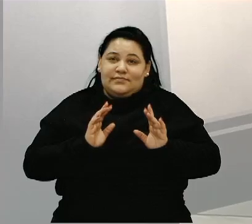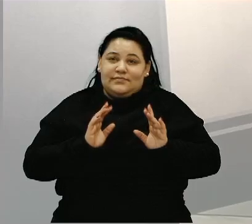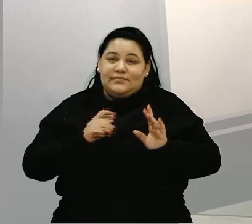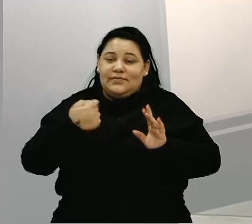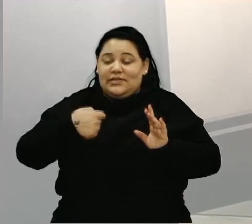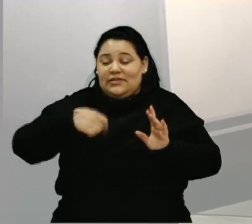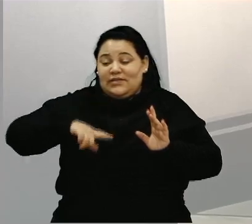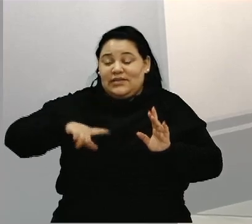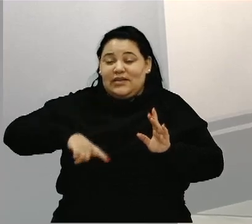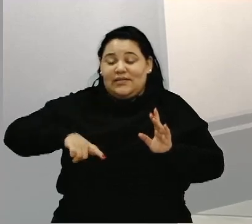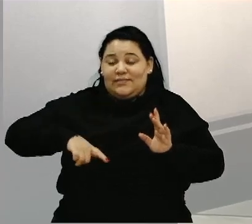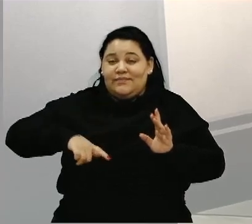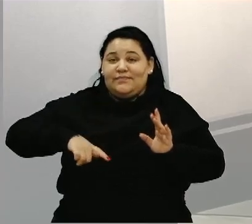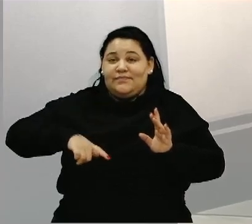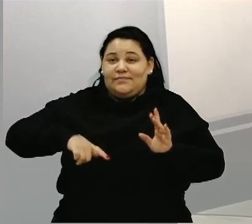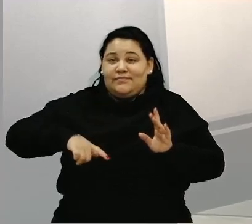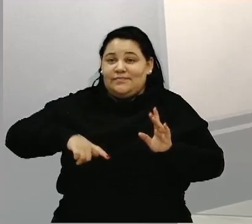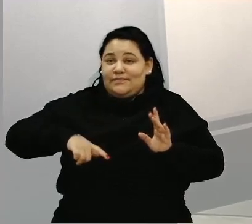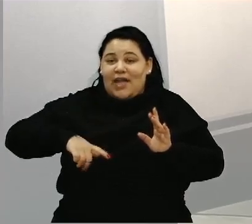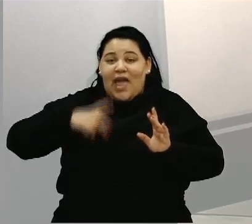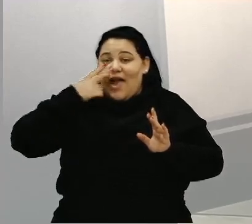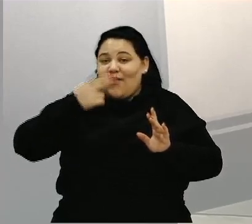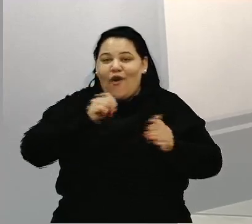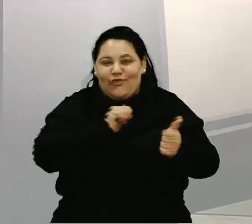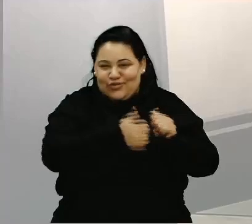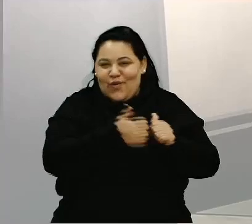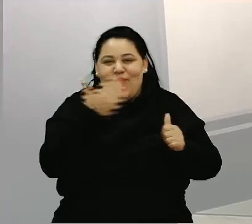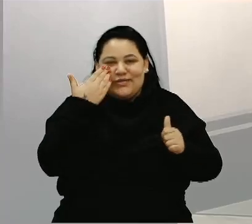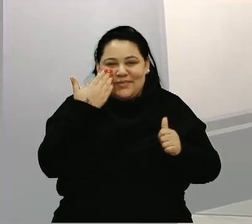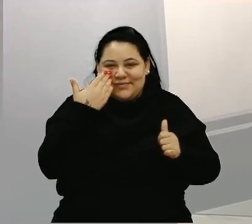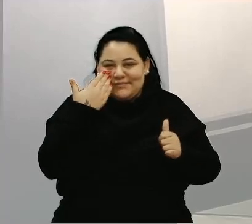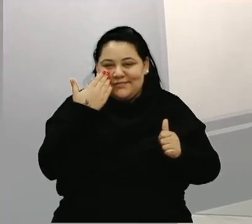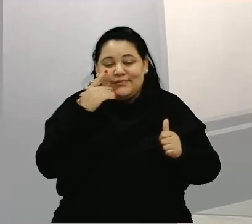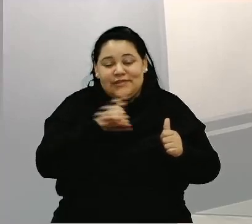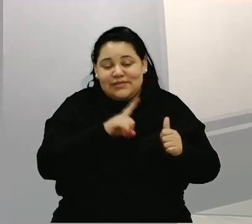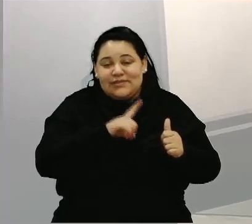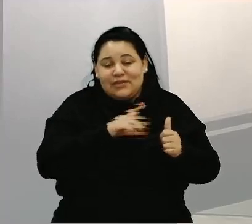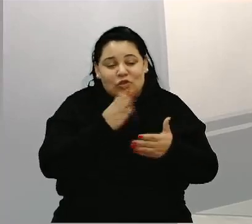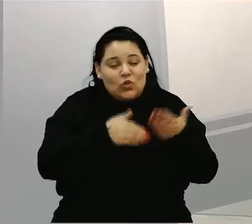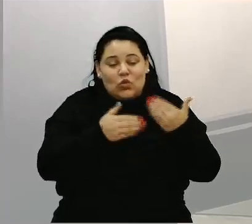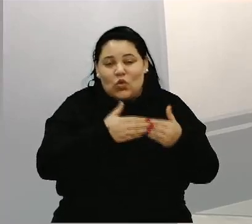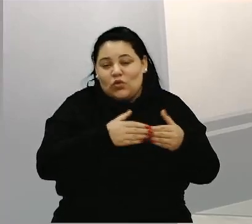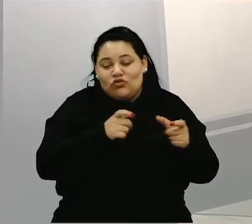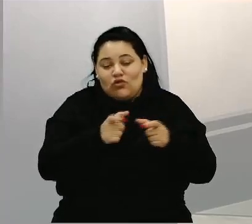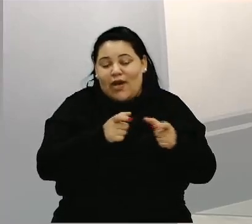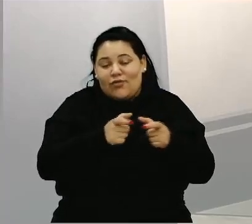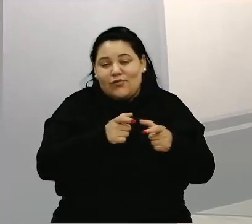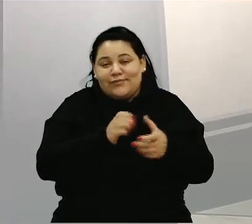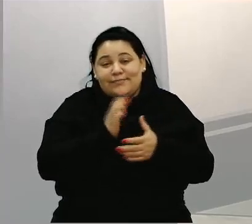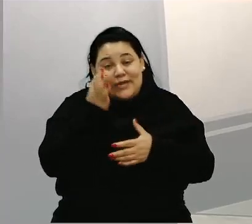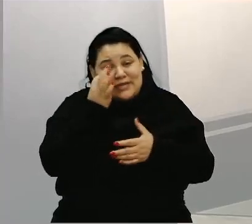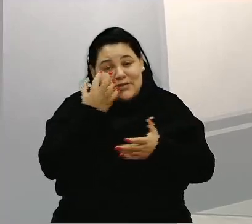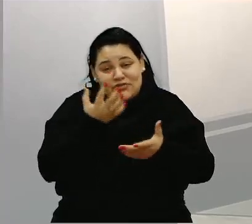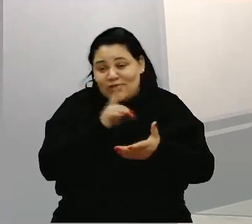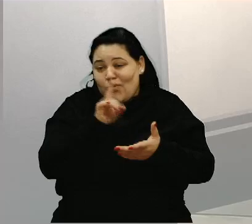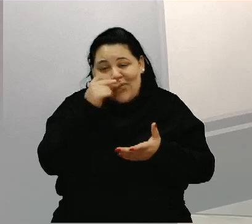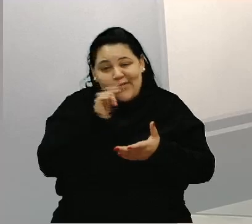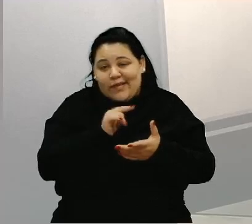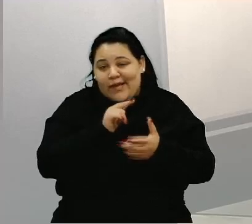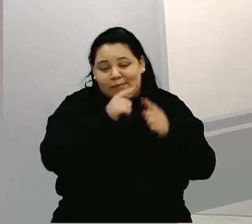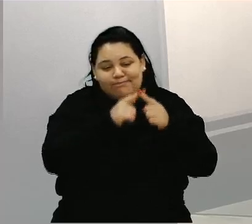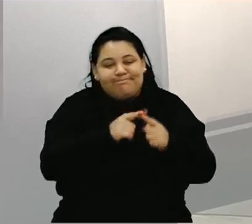do campo. Vereador Bressanga, tem uma ligação muito forte com o Tito. Imaginem vocês o primeiro distrito, a